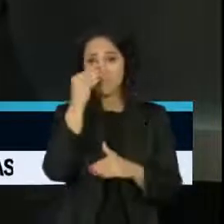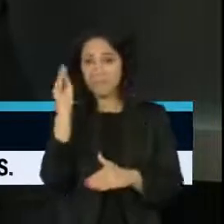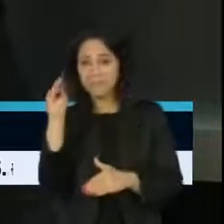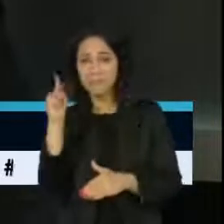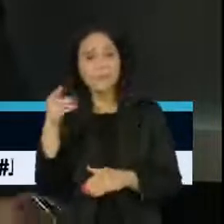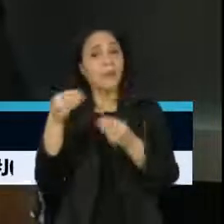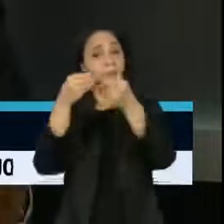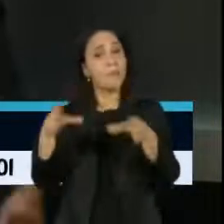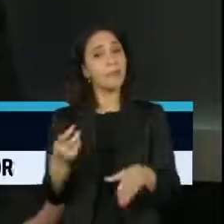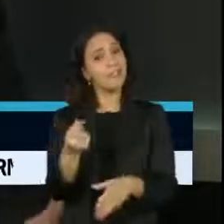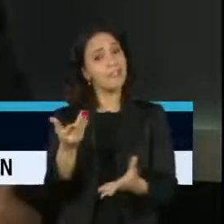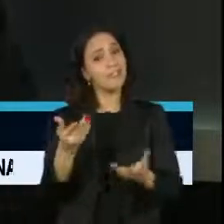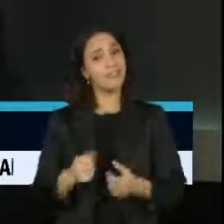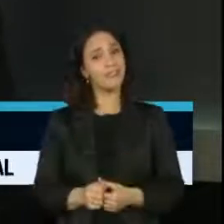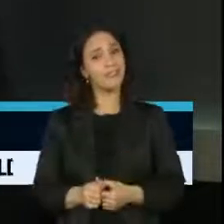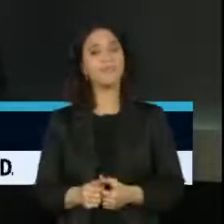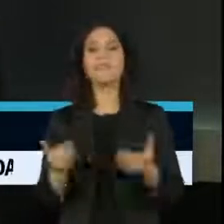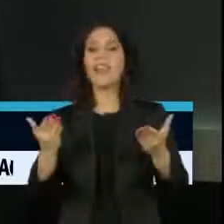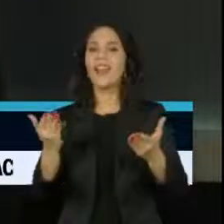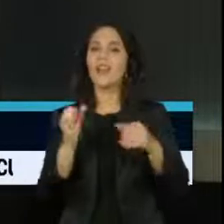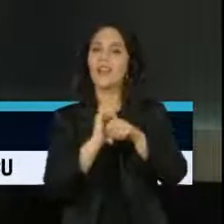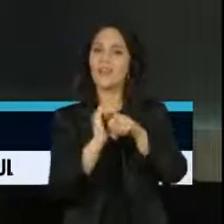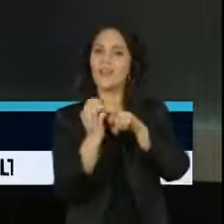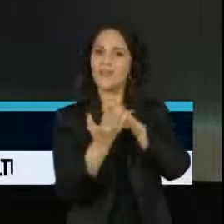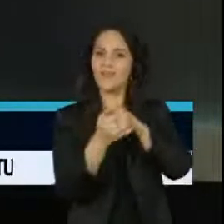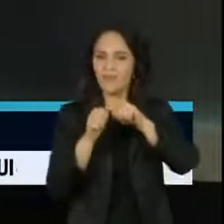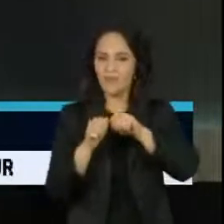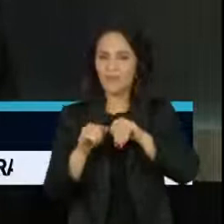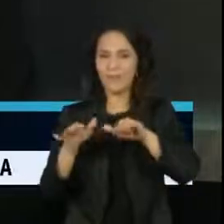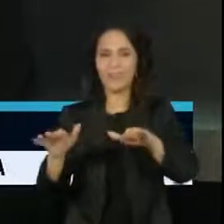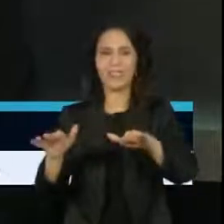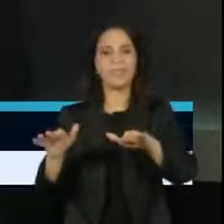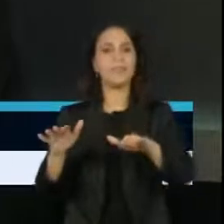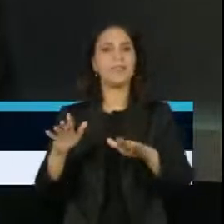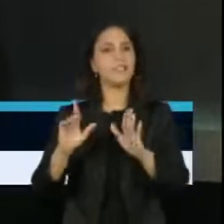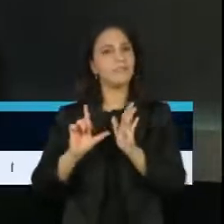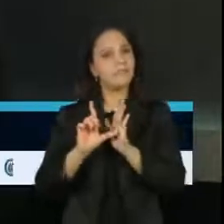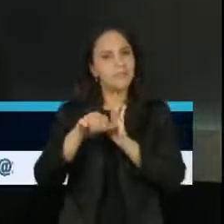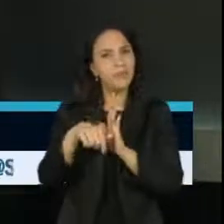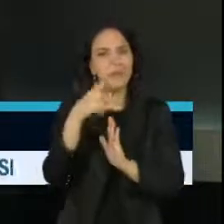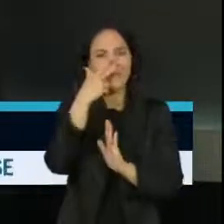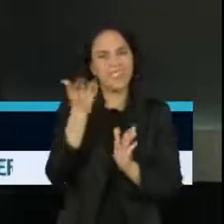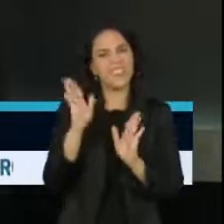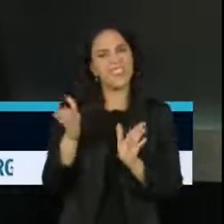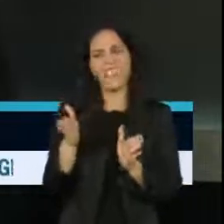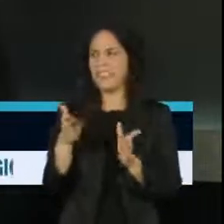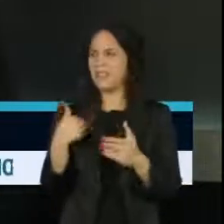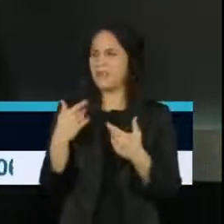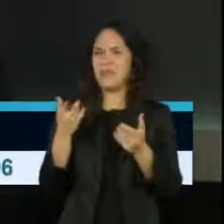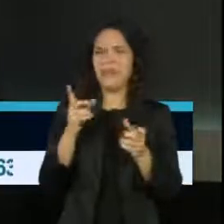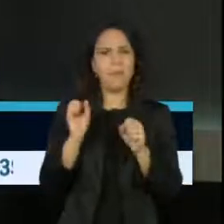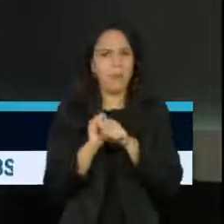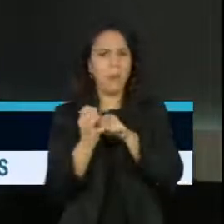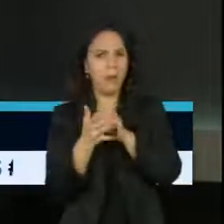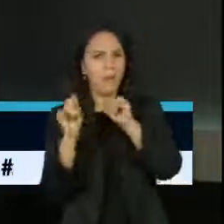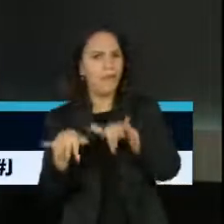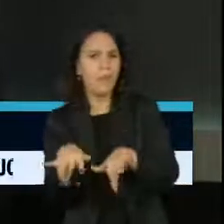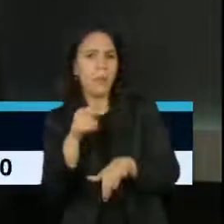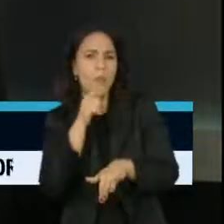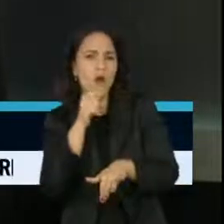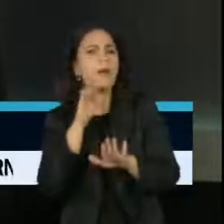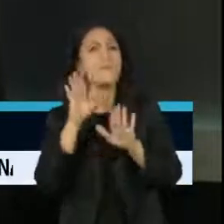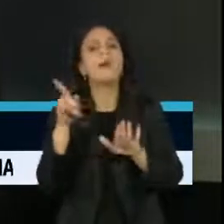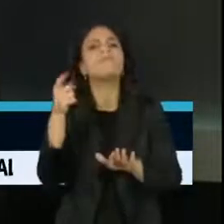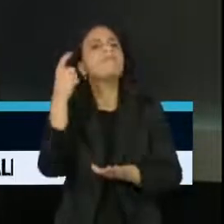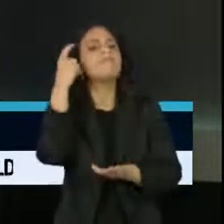a falar em pós-pandemia, embora isso ainda pareça um pouco cedo, mas o que você vislumbra, Gilson, para esse novo